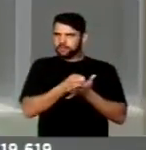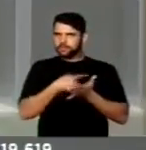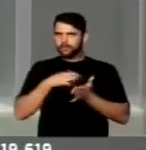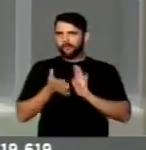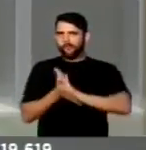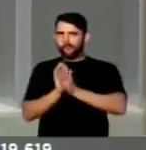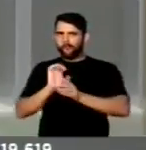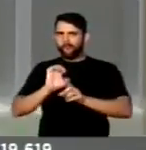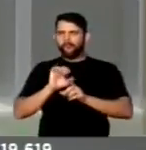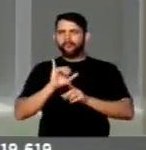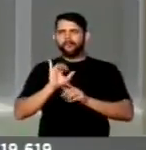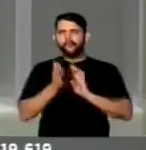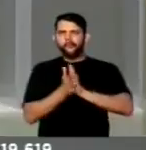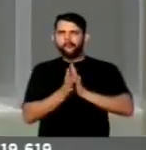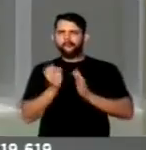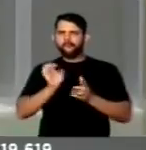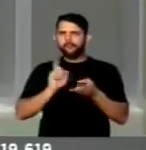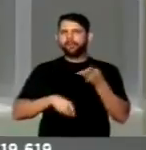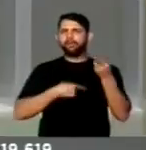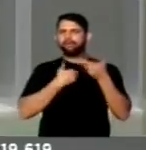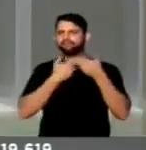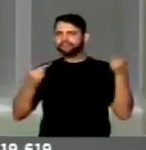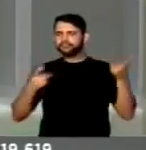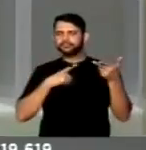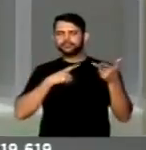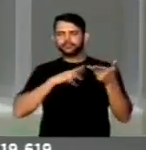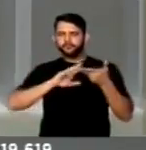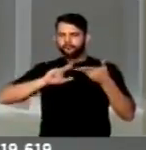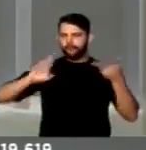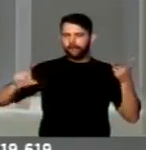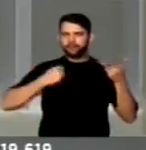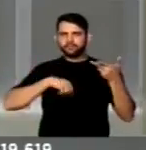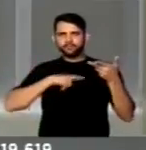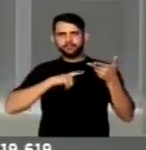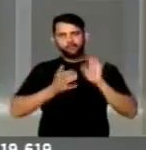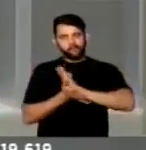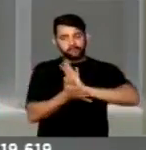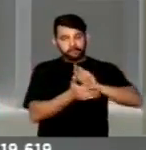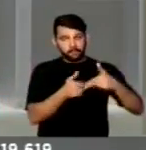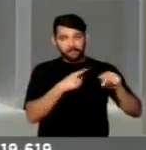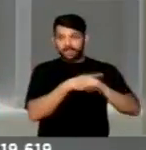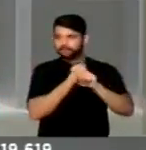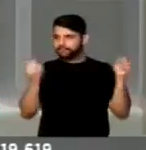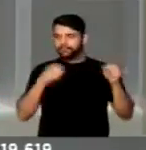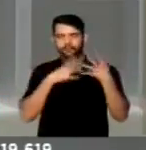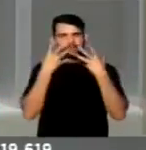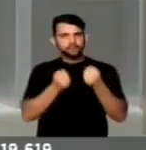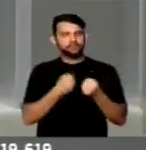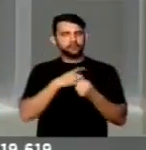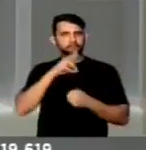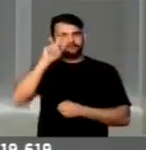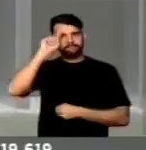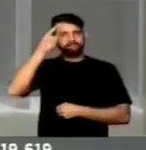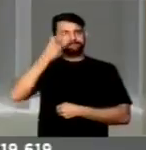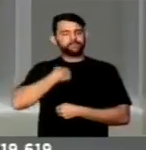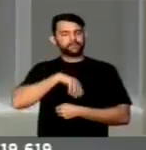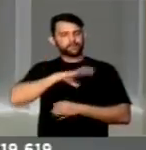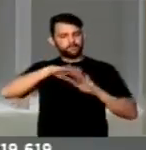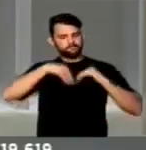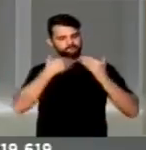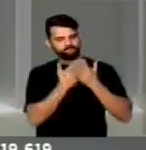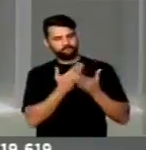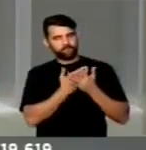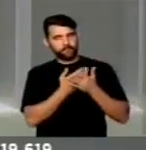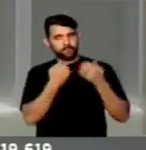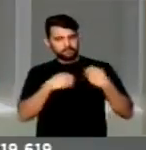homofobia e preconceitos diversos. Mas não dá mais para aceitar a ideia de que a escola